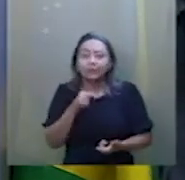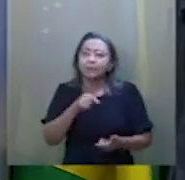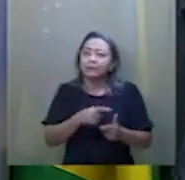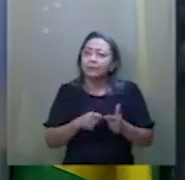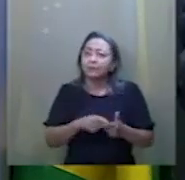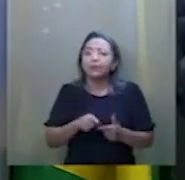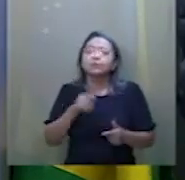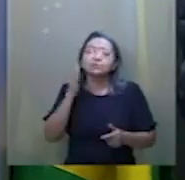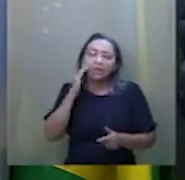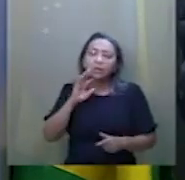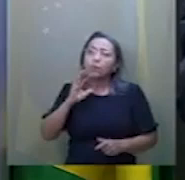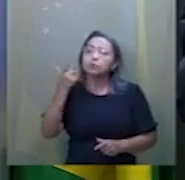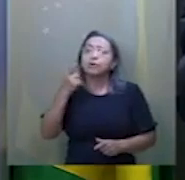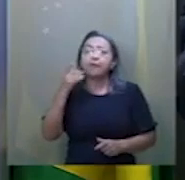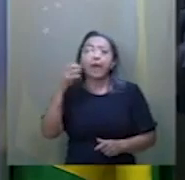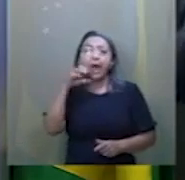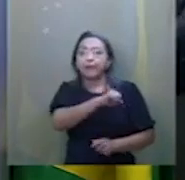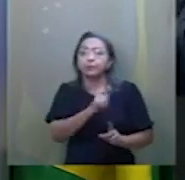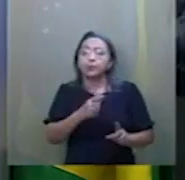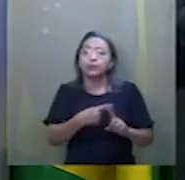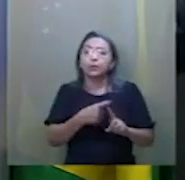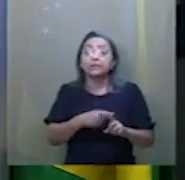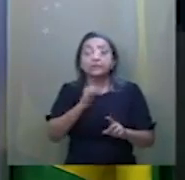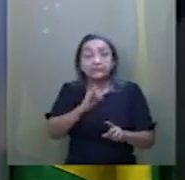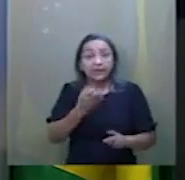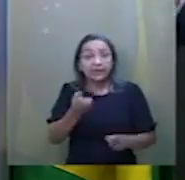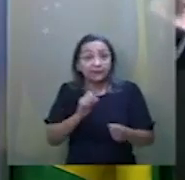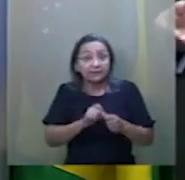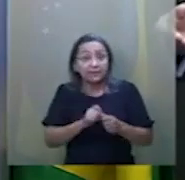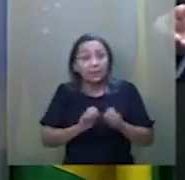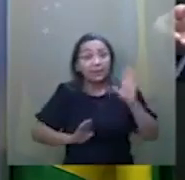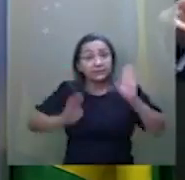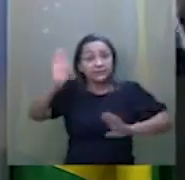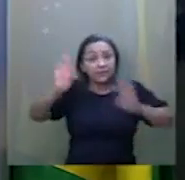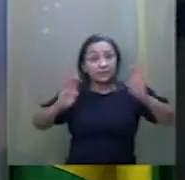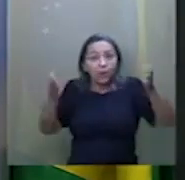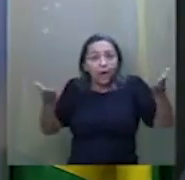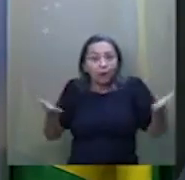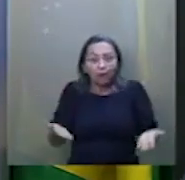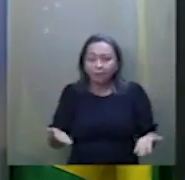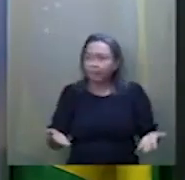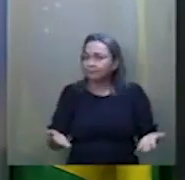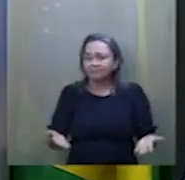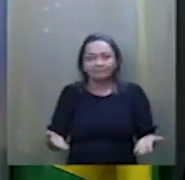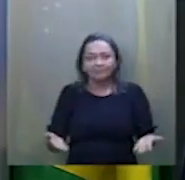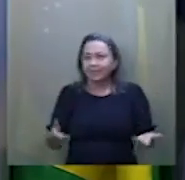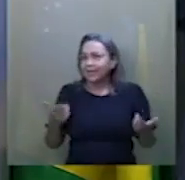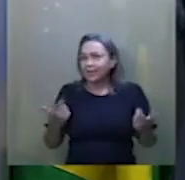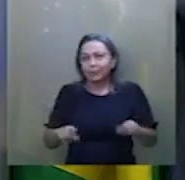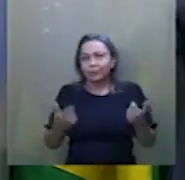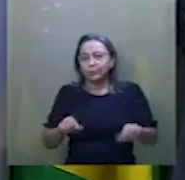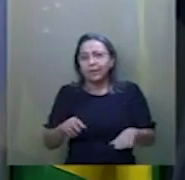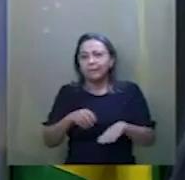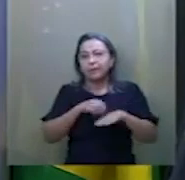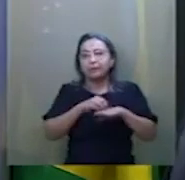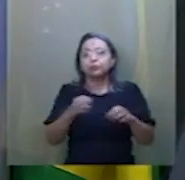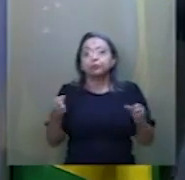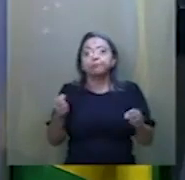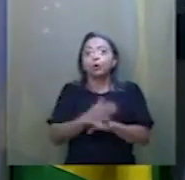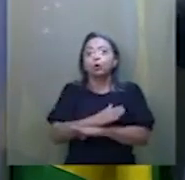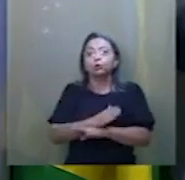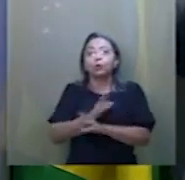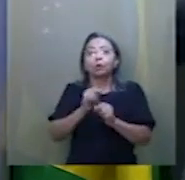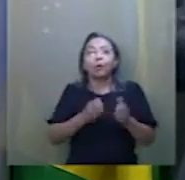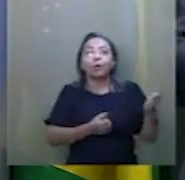se resolve do dia para a noite. Por quê? Porque mesmo que queira fazer uma licitação agora, não tem ferry boat no estoque para comprar, como tem um carro.